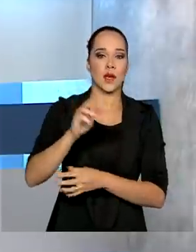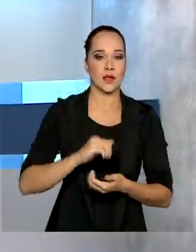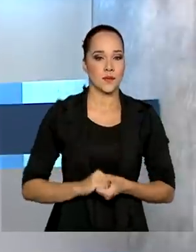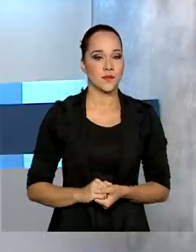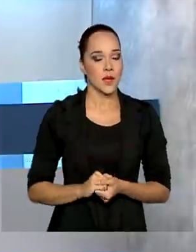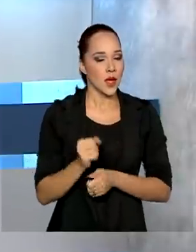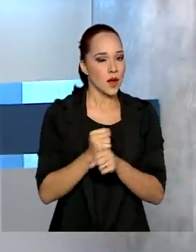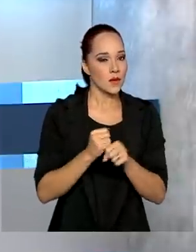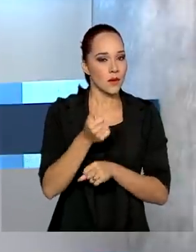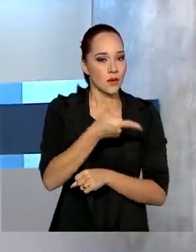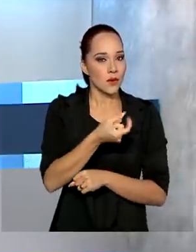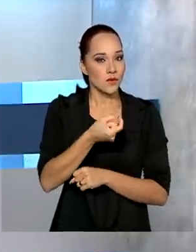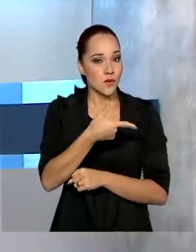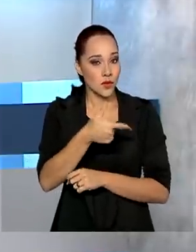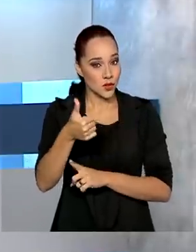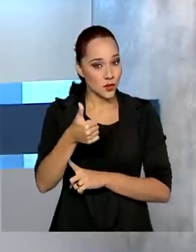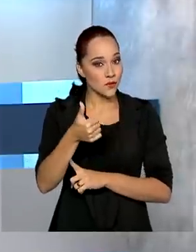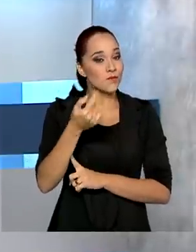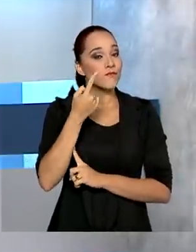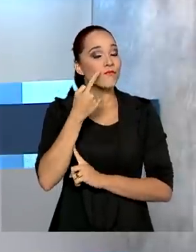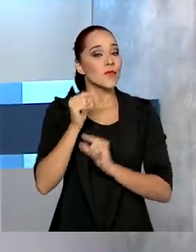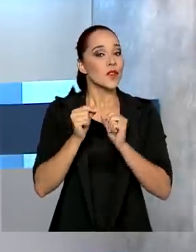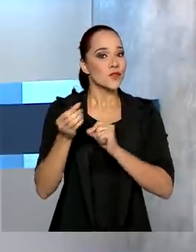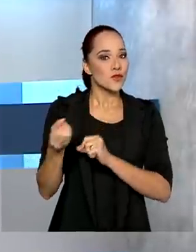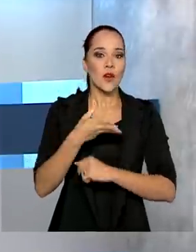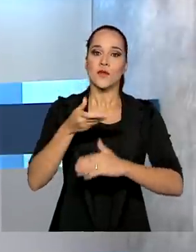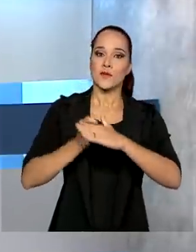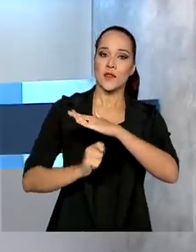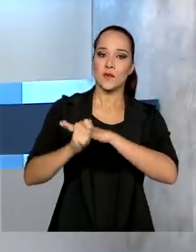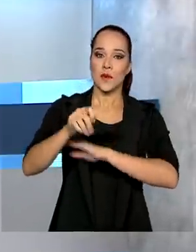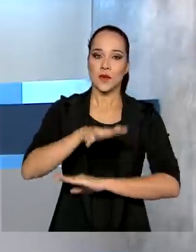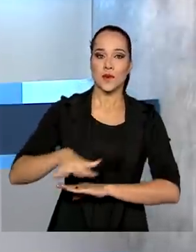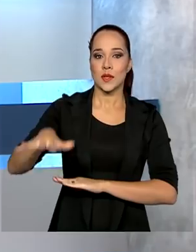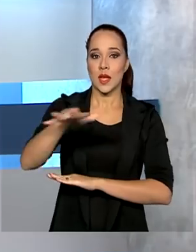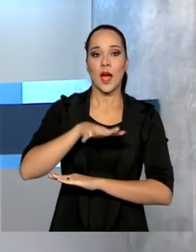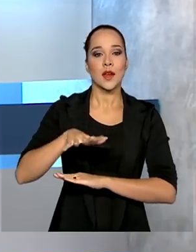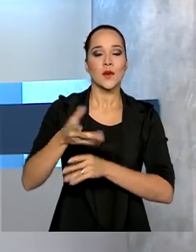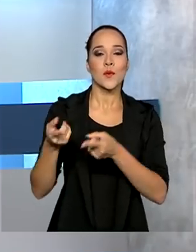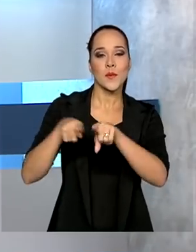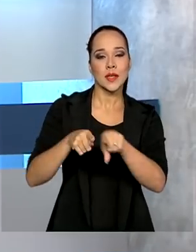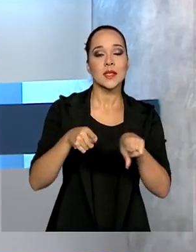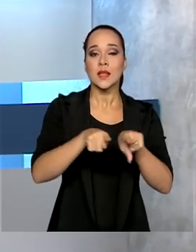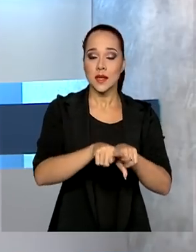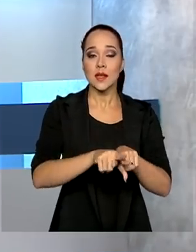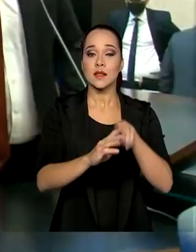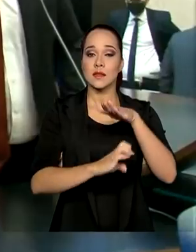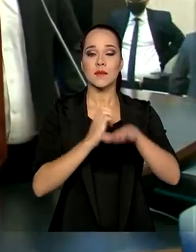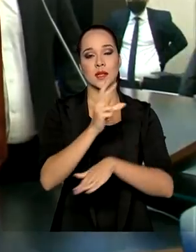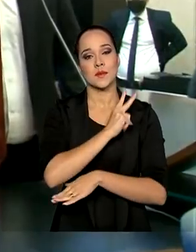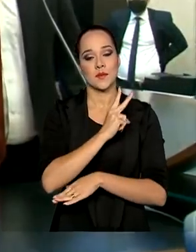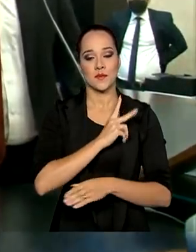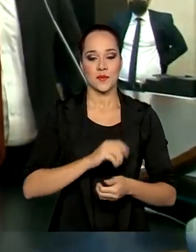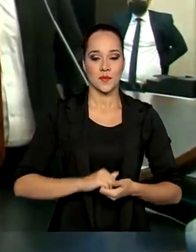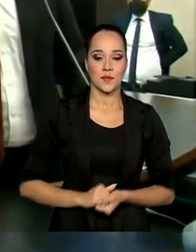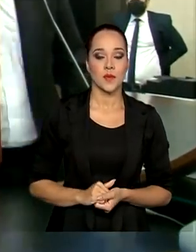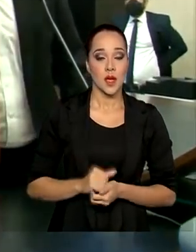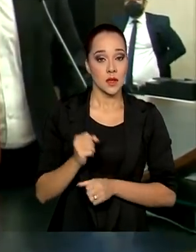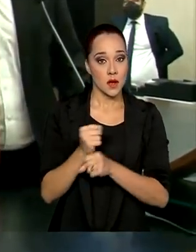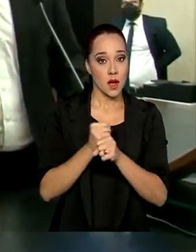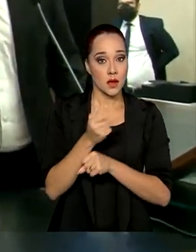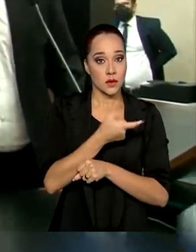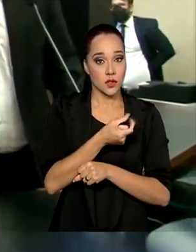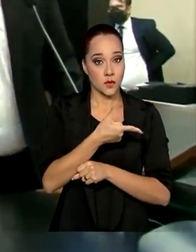E em 2021, a previsão é de novos investimentos no setor com parceria do setor privado. Em